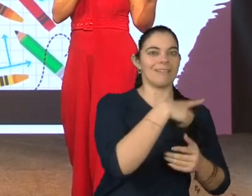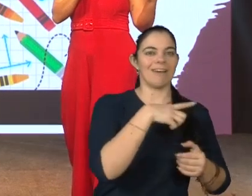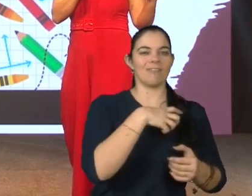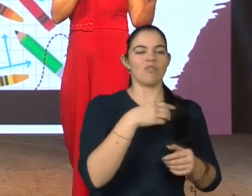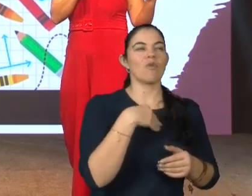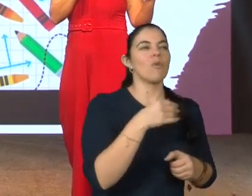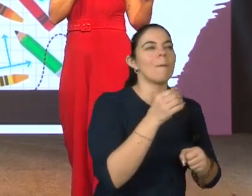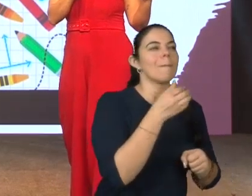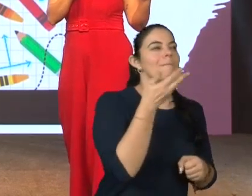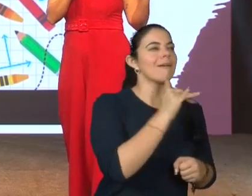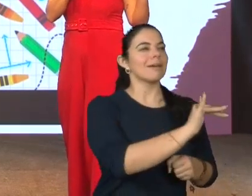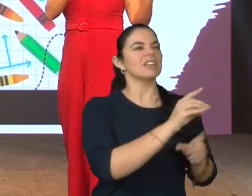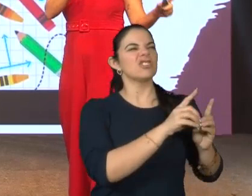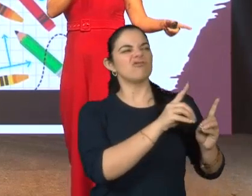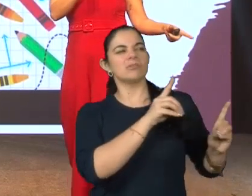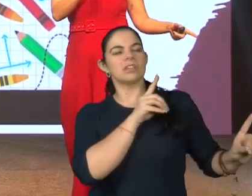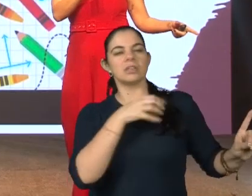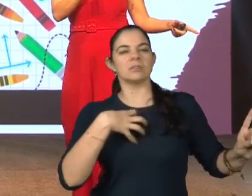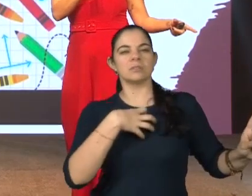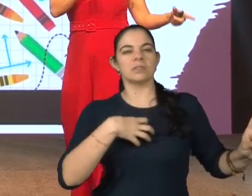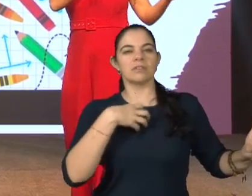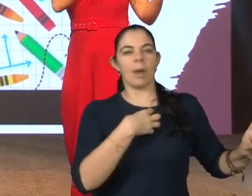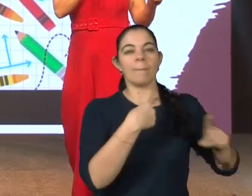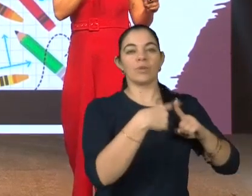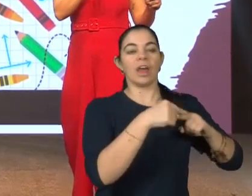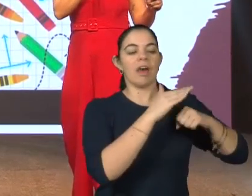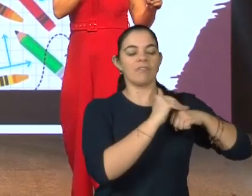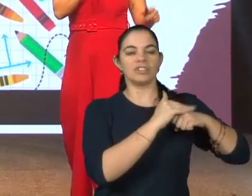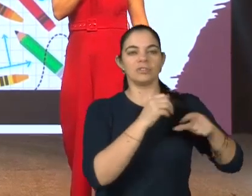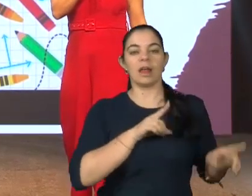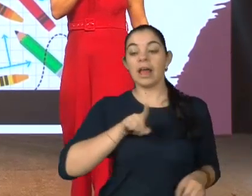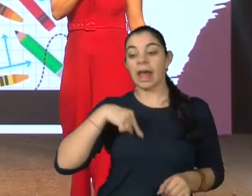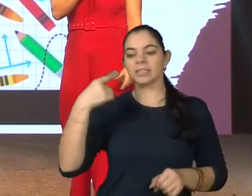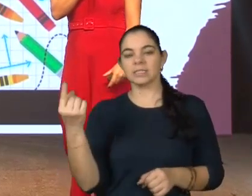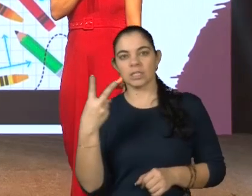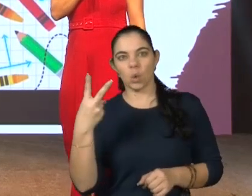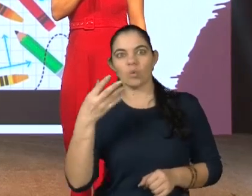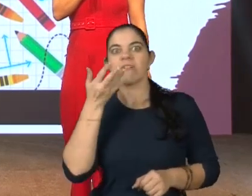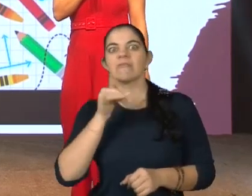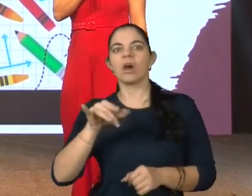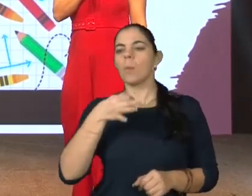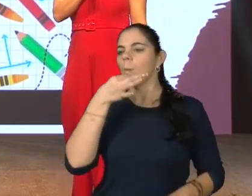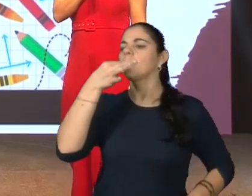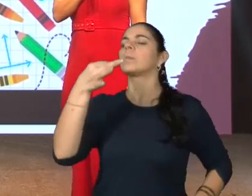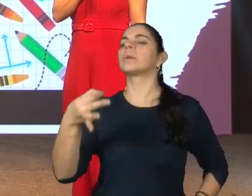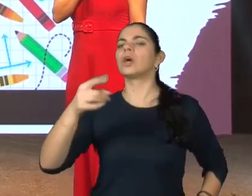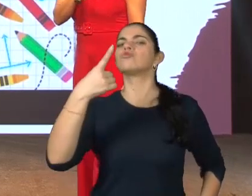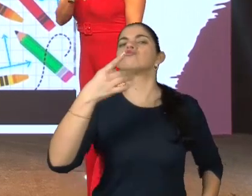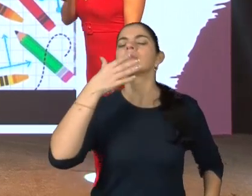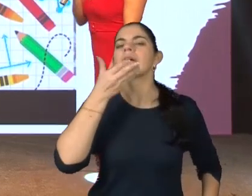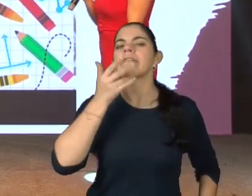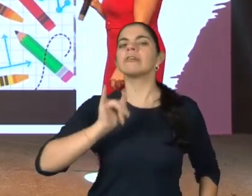sentimento de distanciamento, que eu falo muito de afetividade. E a segunda, de uma opinião, de um depoimento de uma